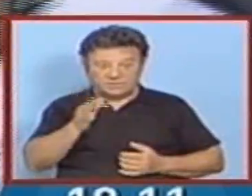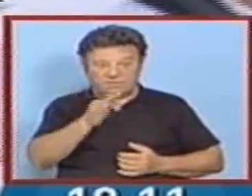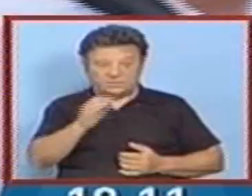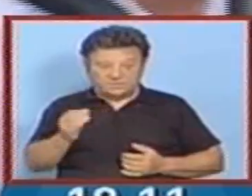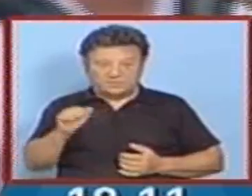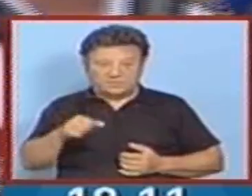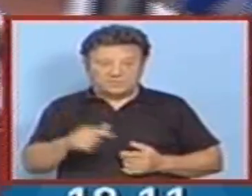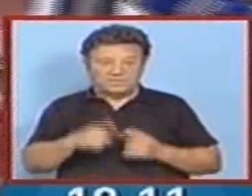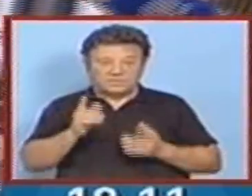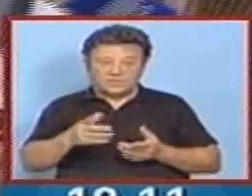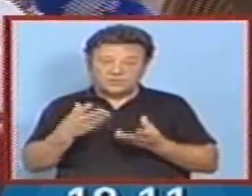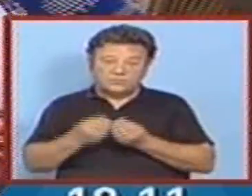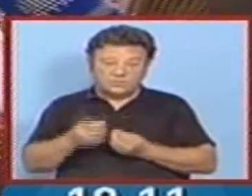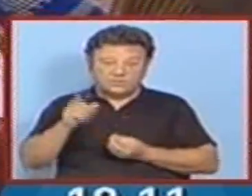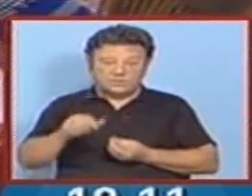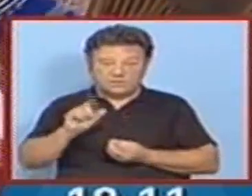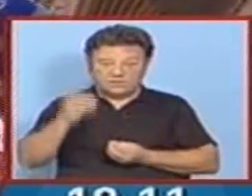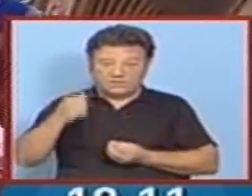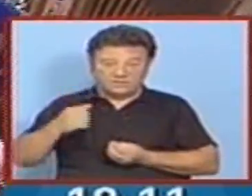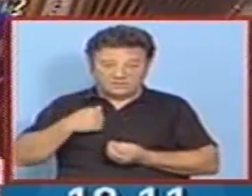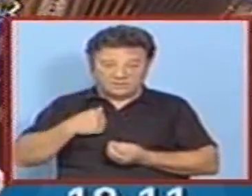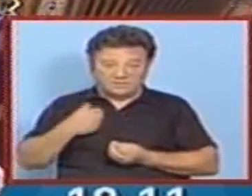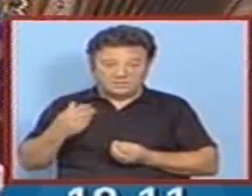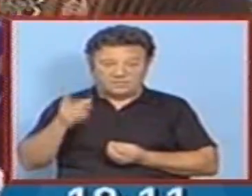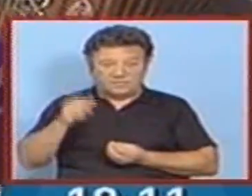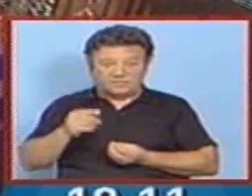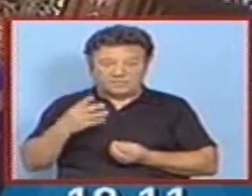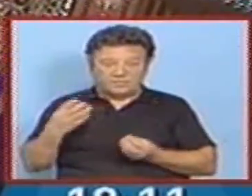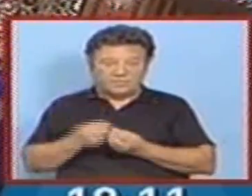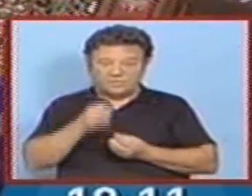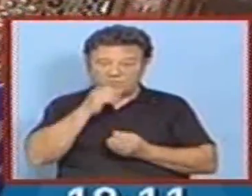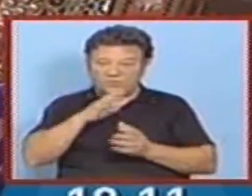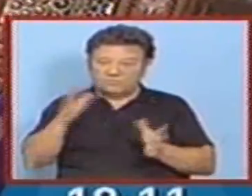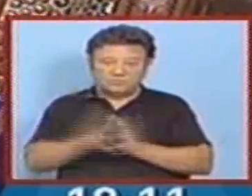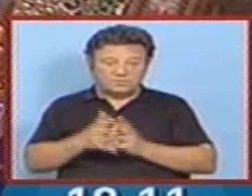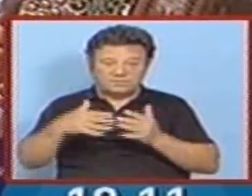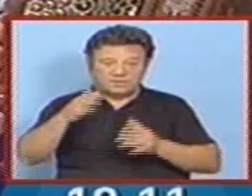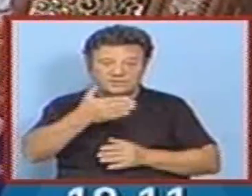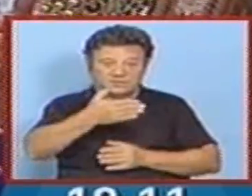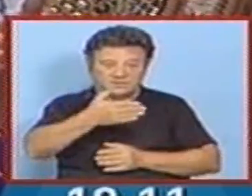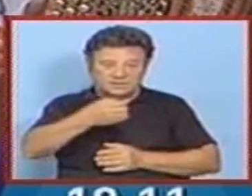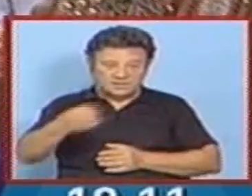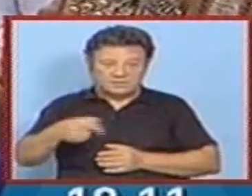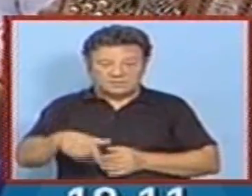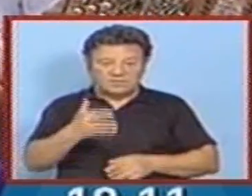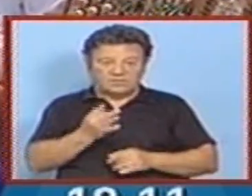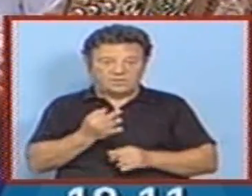400 concertinistas. 400. Juntamente com os de sábado irá passar talvez os 700.